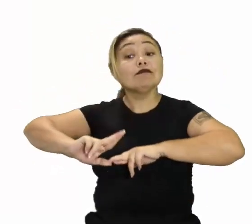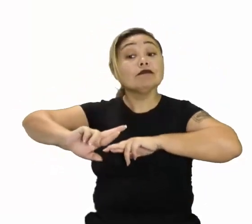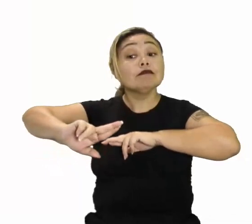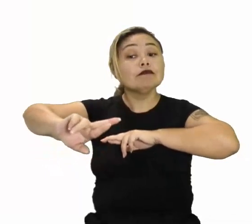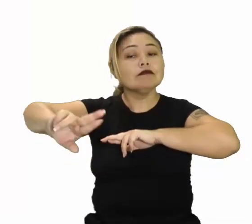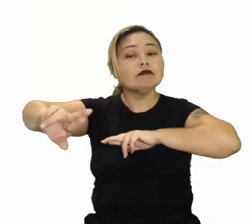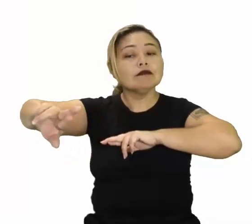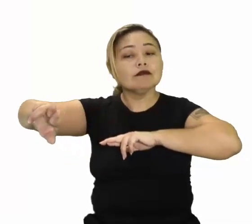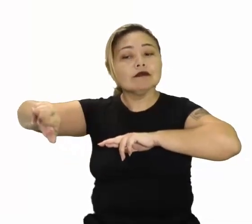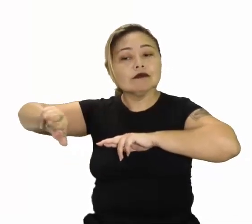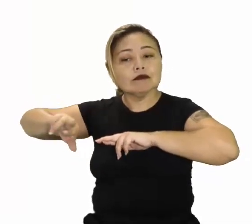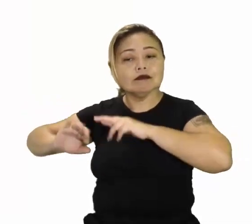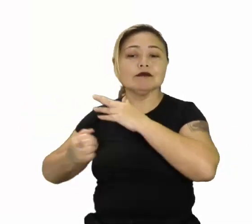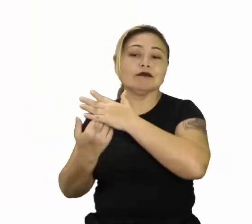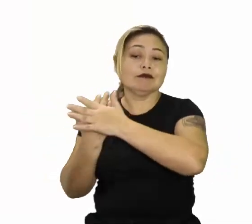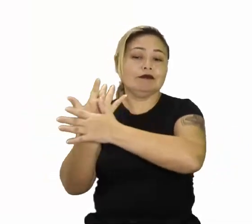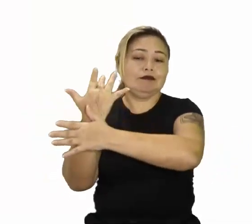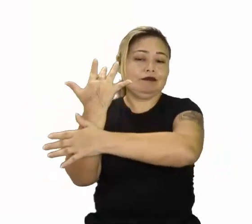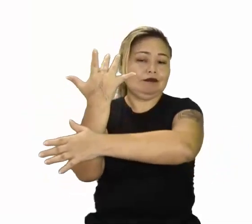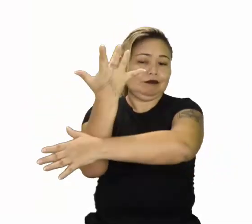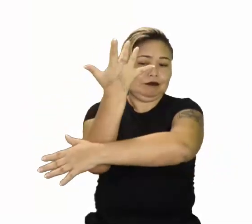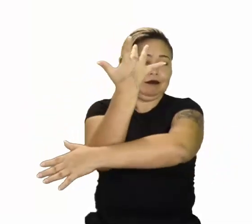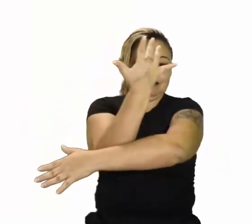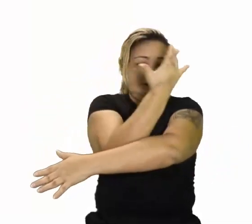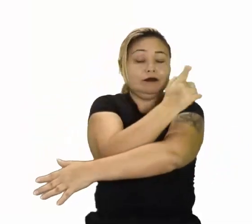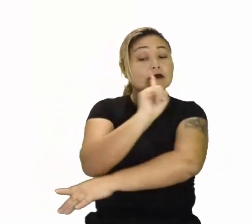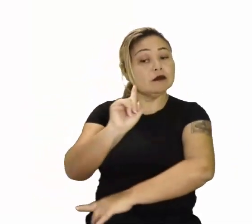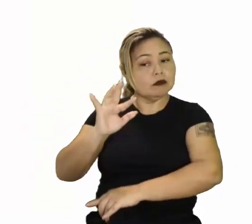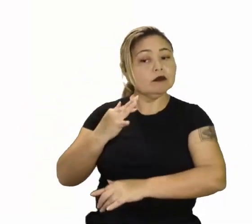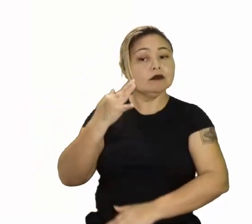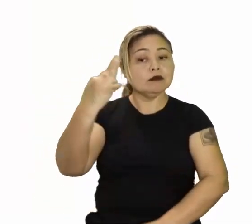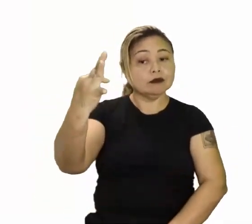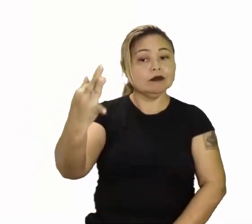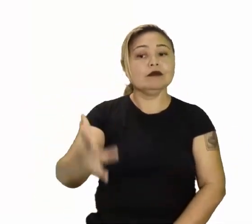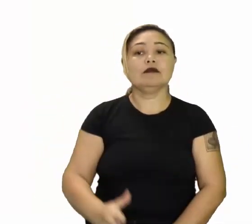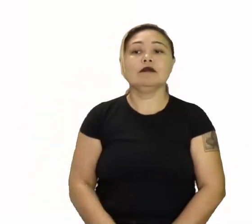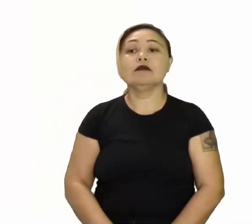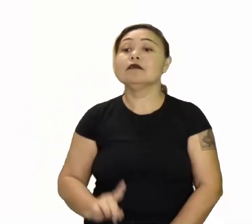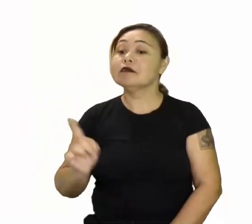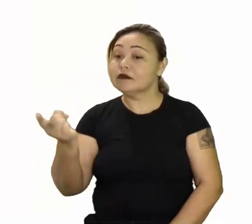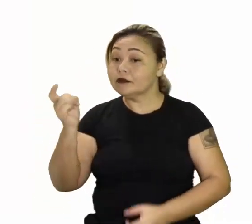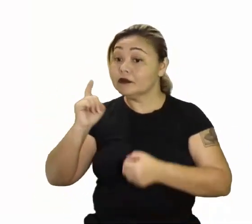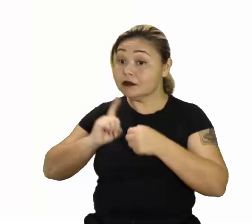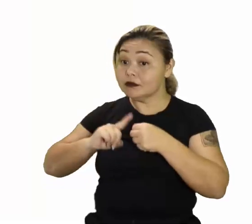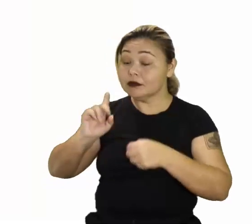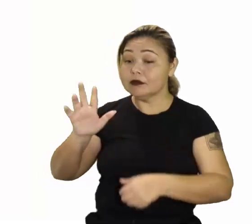espécies. Vamos voltar então para lá professor? Sim.